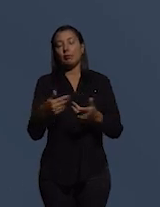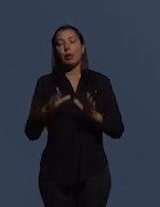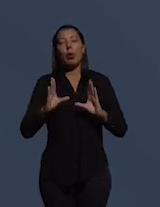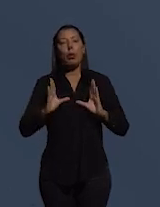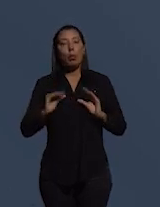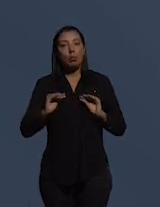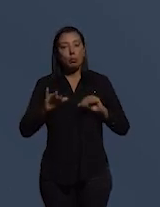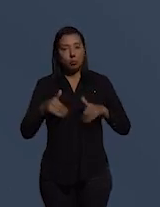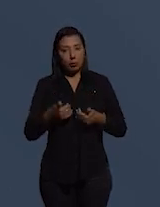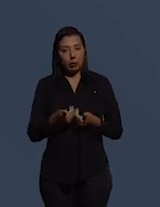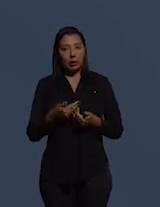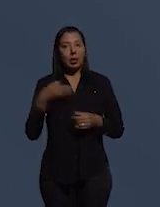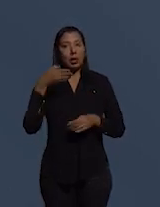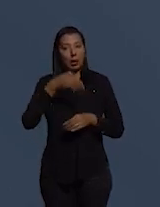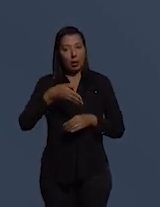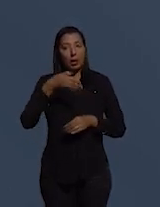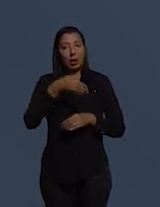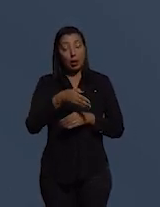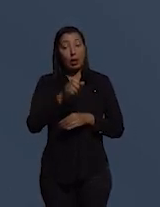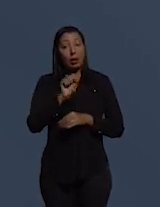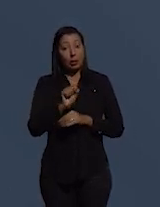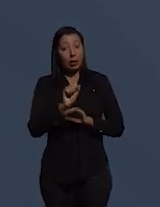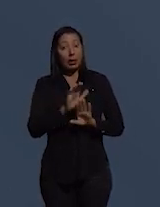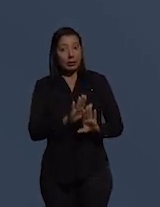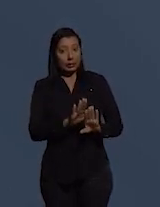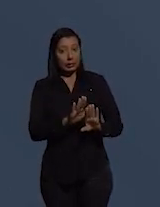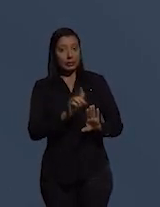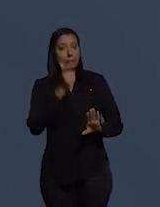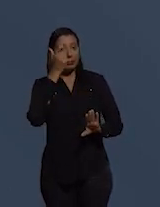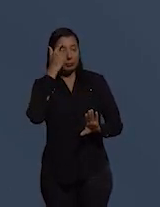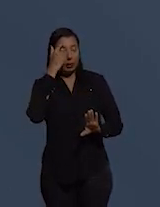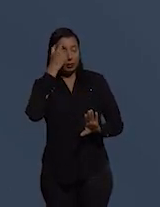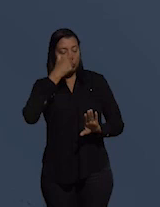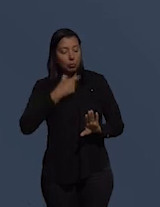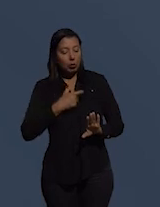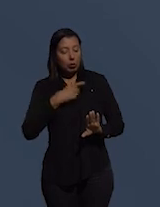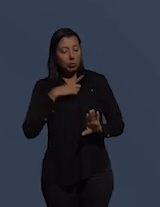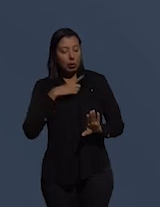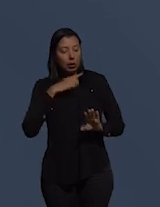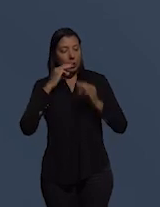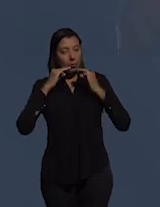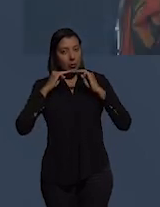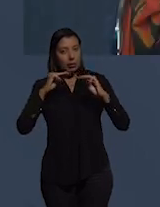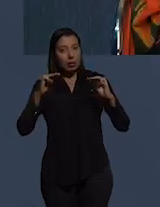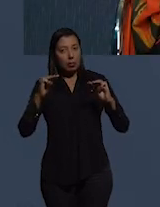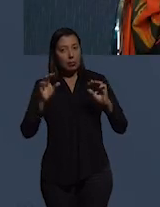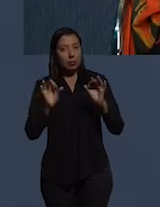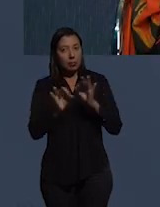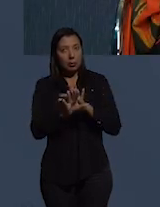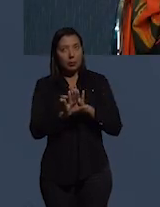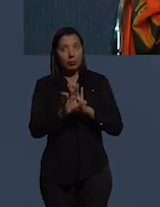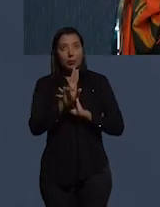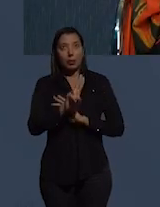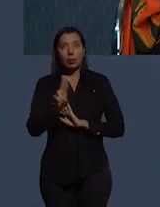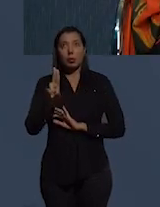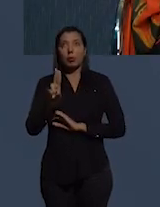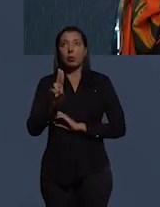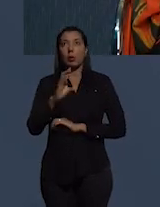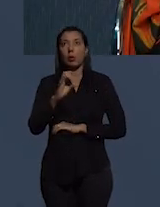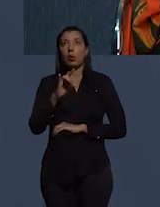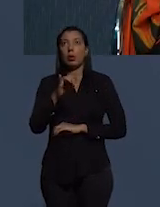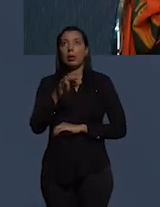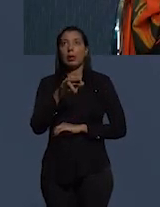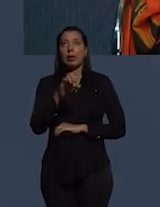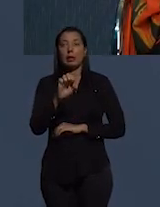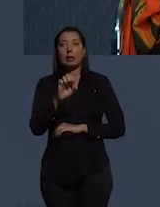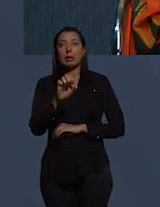do que entrarem. Assim, penso eu, a missão estará cumprida. Em nome do Conace, muito